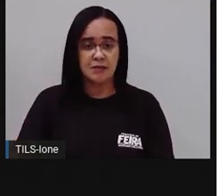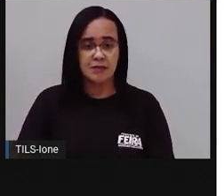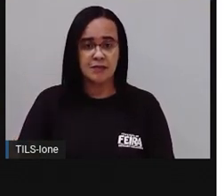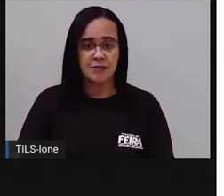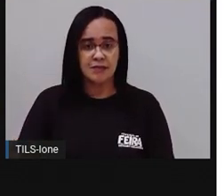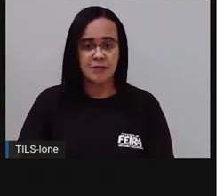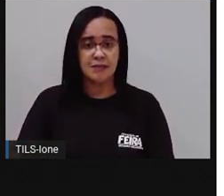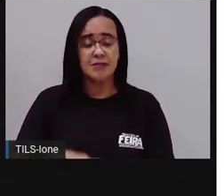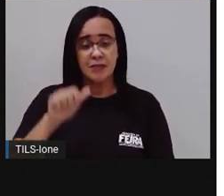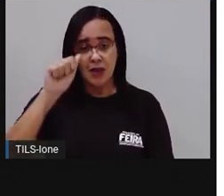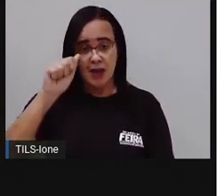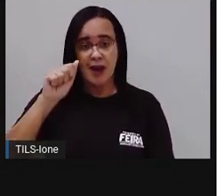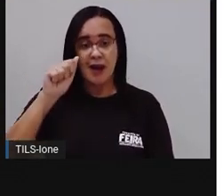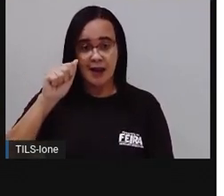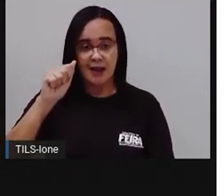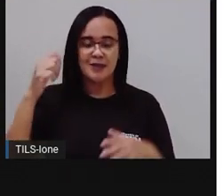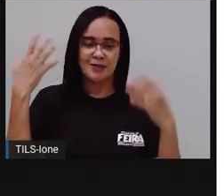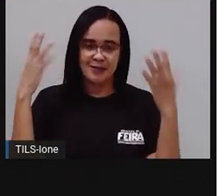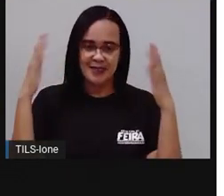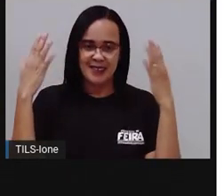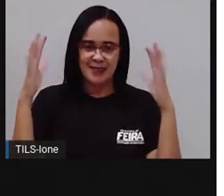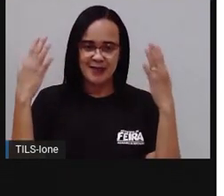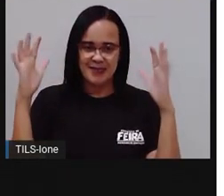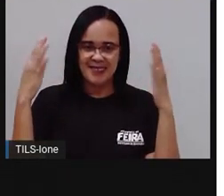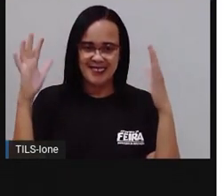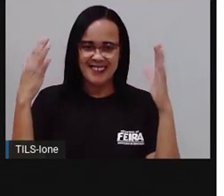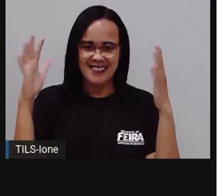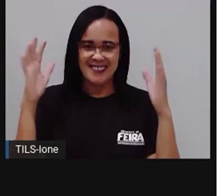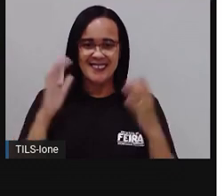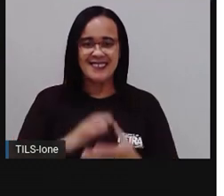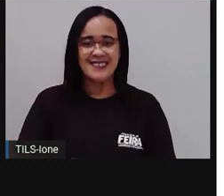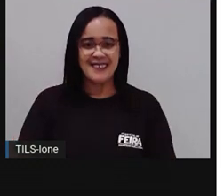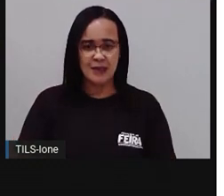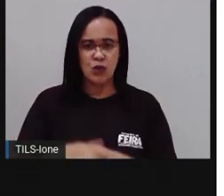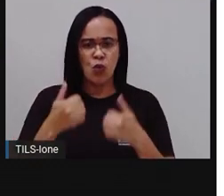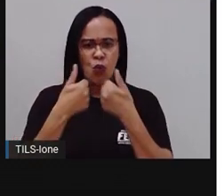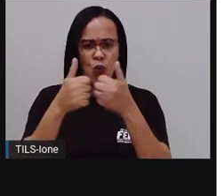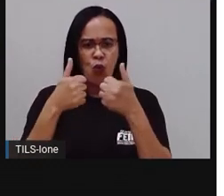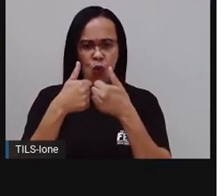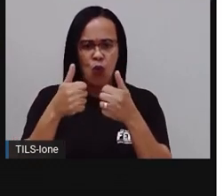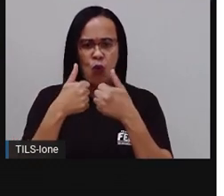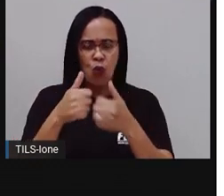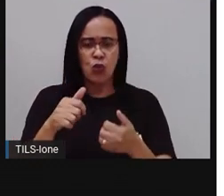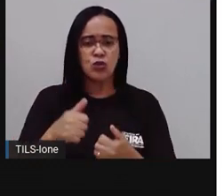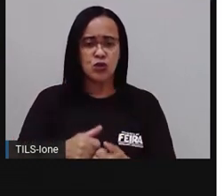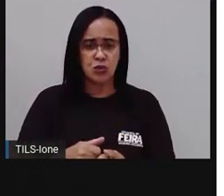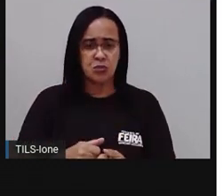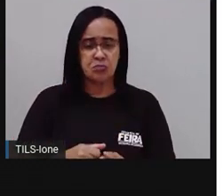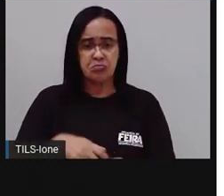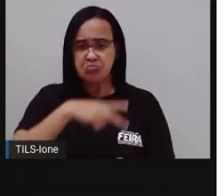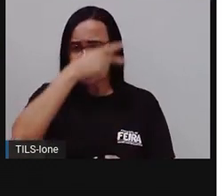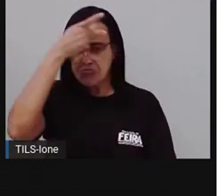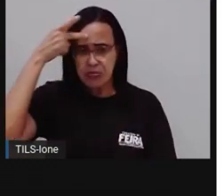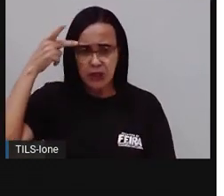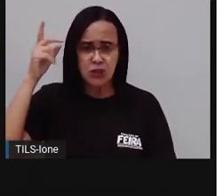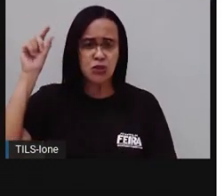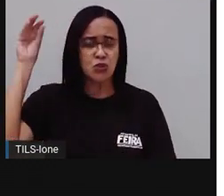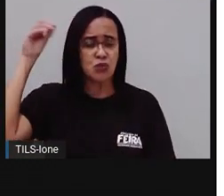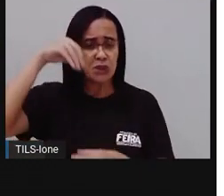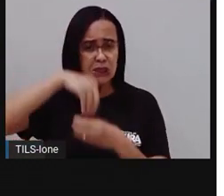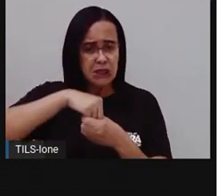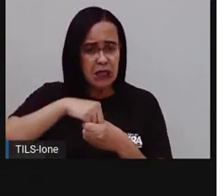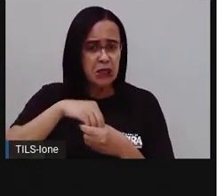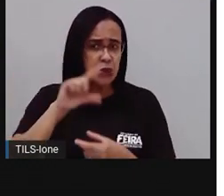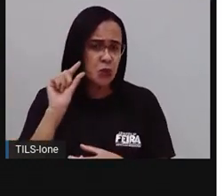O copo A. Muito bom. Qual é o ônibus que tem menos passageiros? Olha